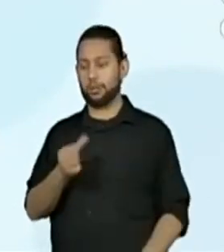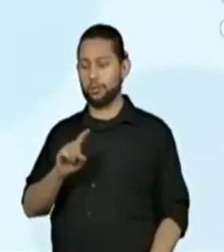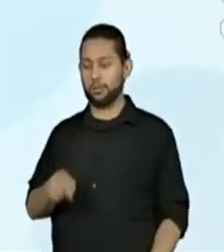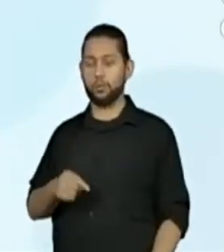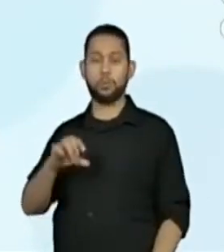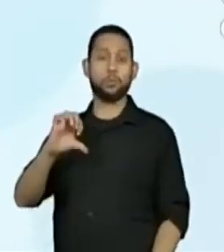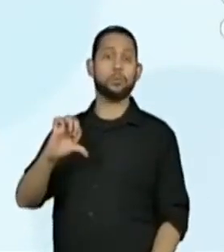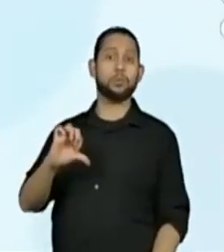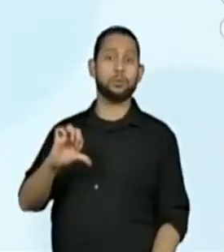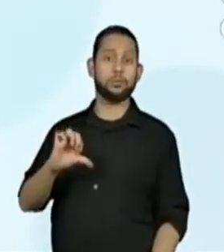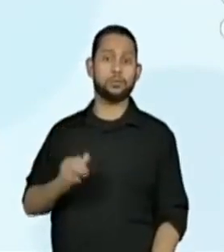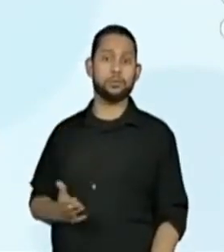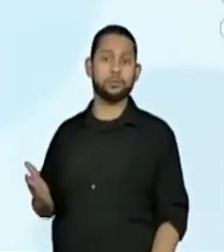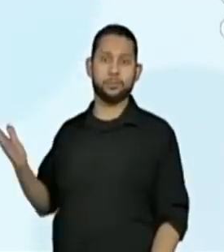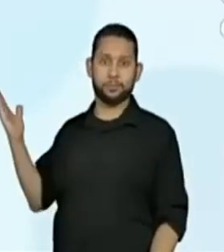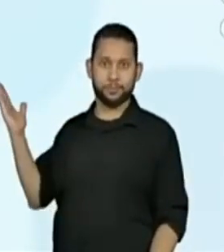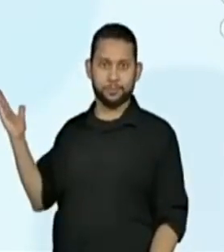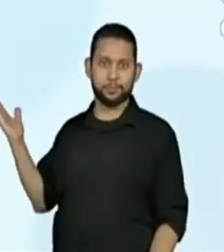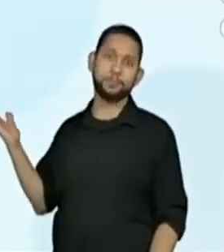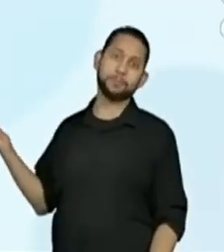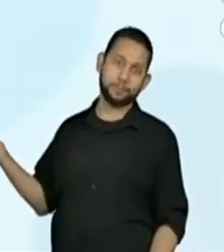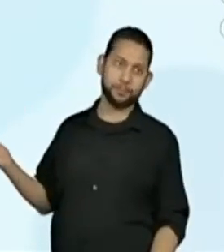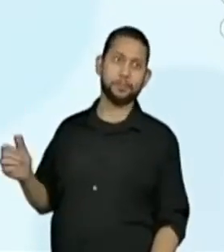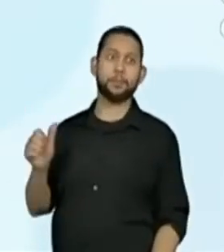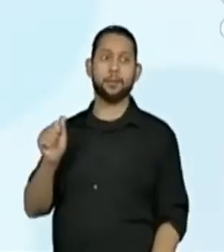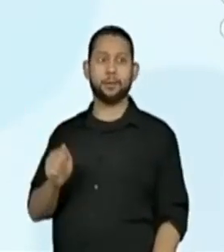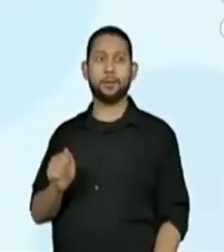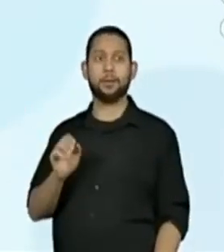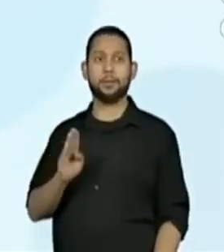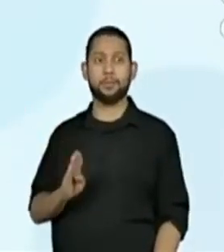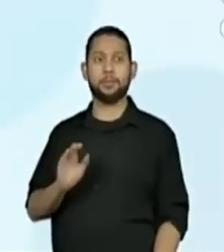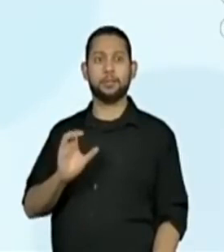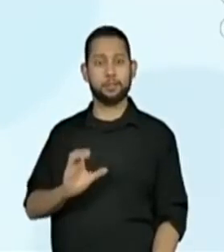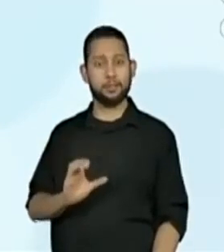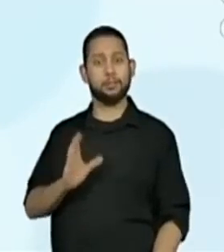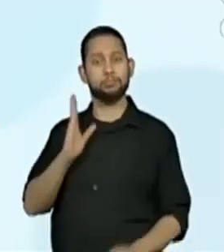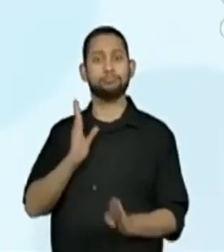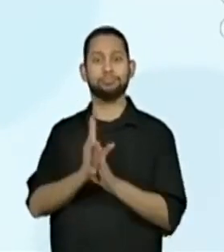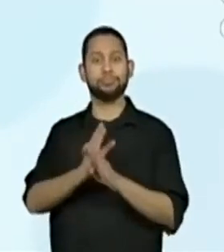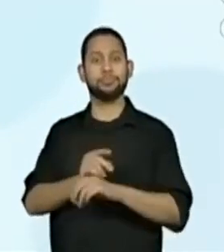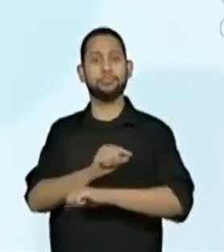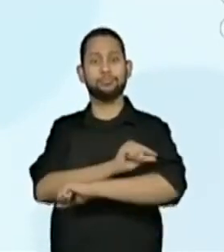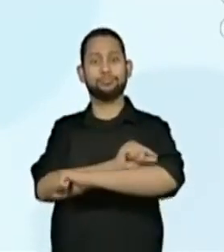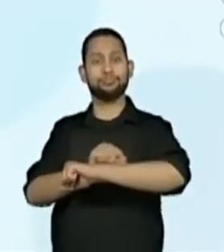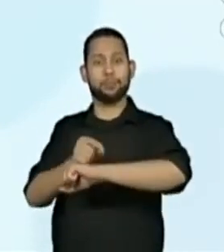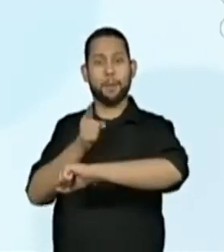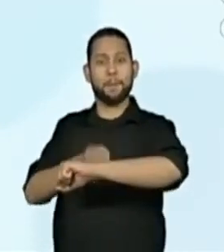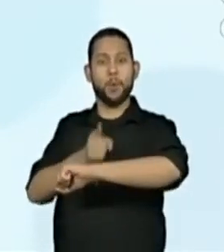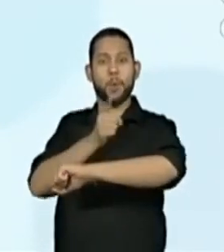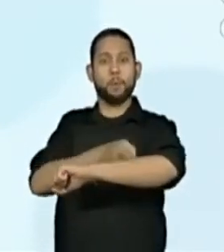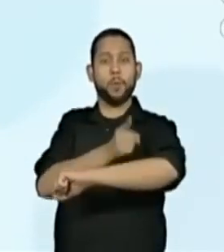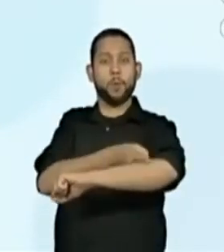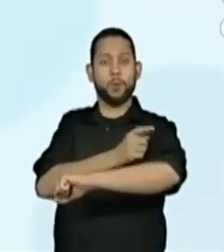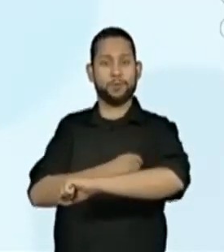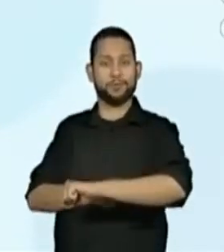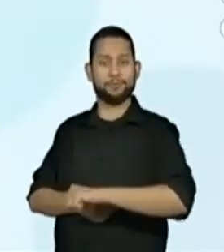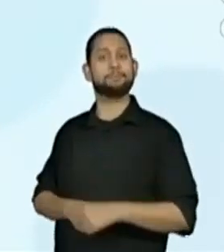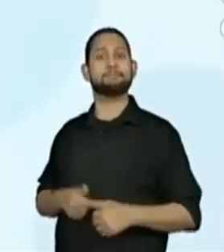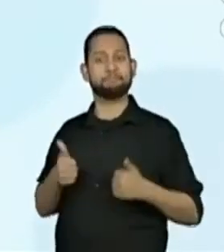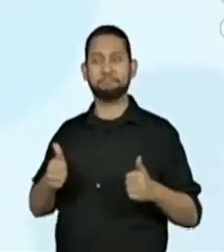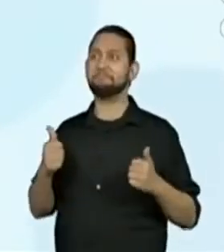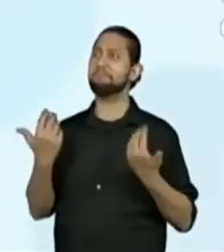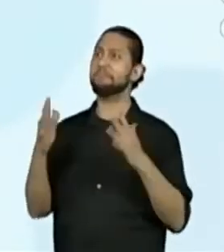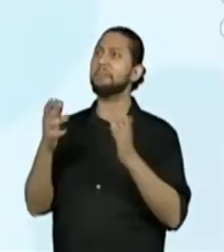6,9. Fizemos, então, registro. Isso, muito bem, Kleber. Que bom que você está conosco. 6,9.